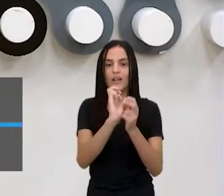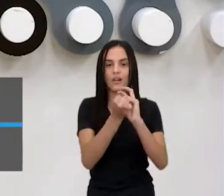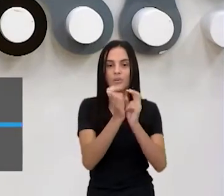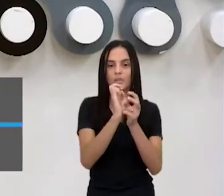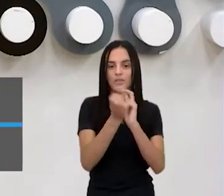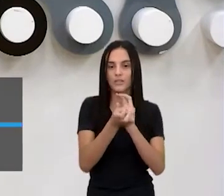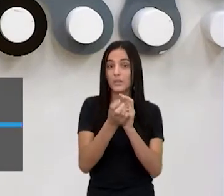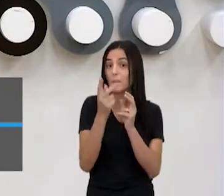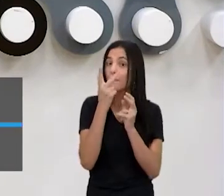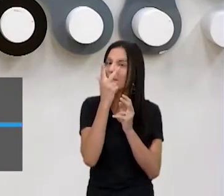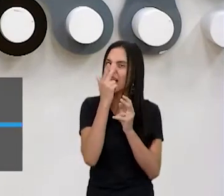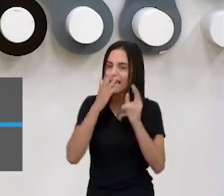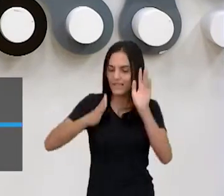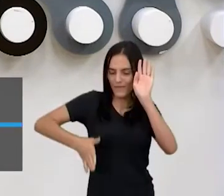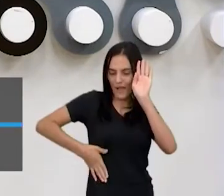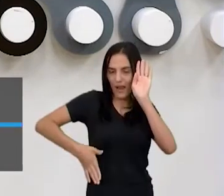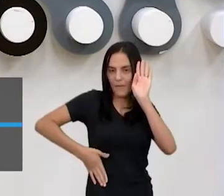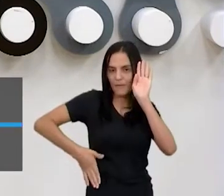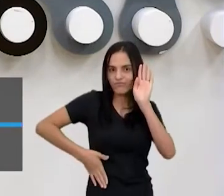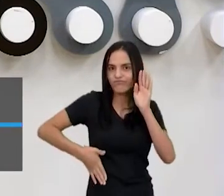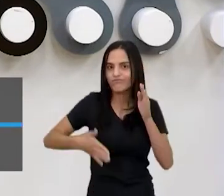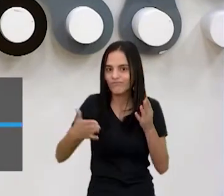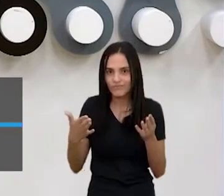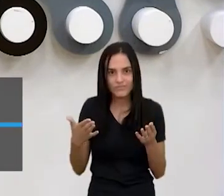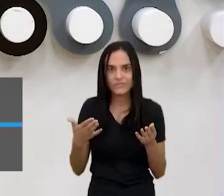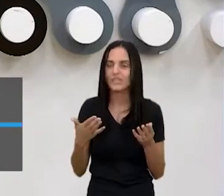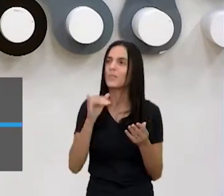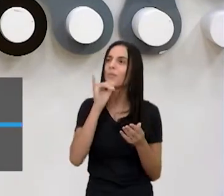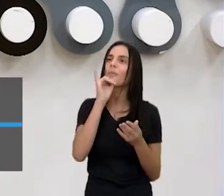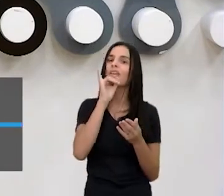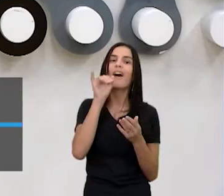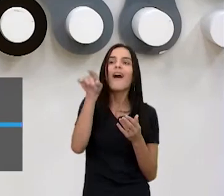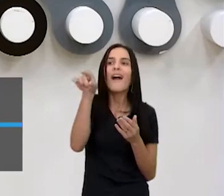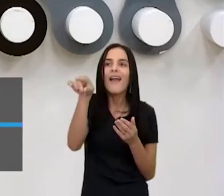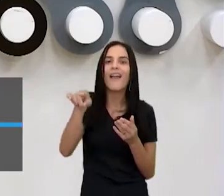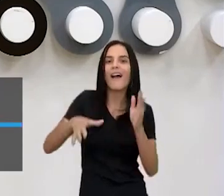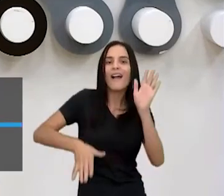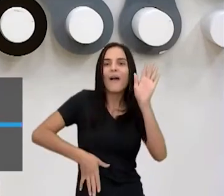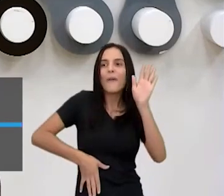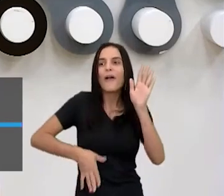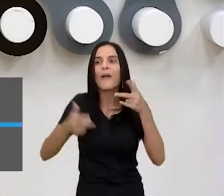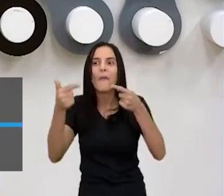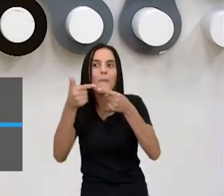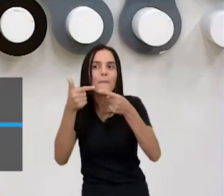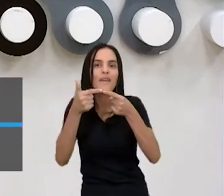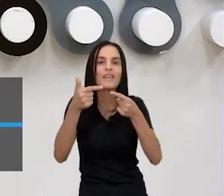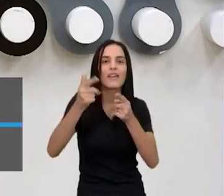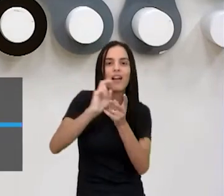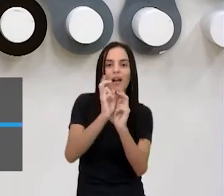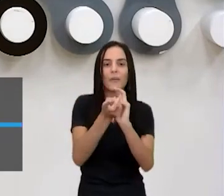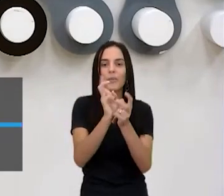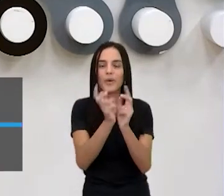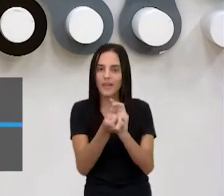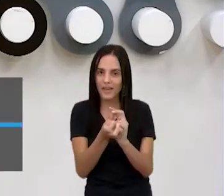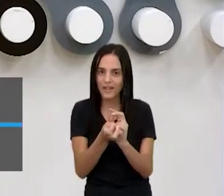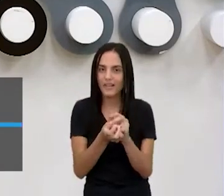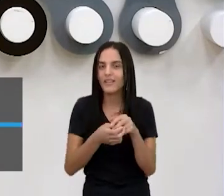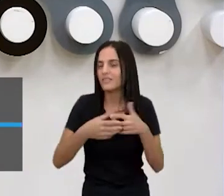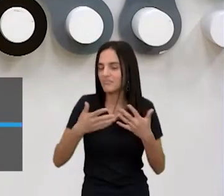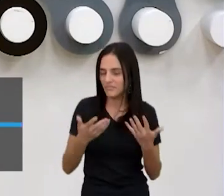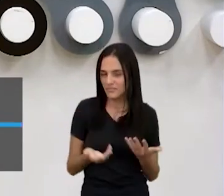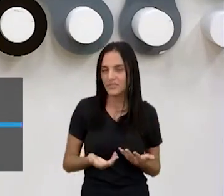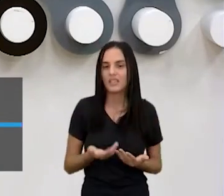sinônimo de bandido. Ah, aquele capoeira. Aquele capoeira. Acho que no Cortiço tem uma fala assim, né, do